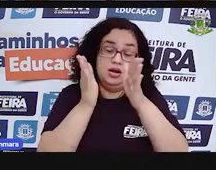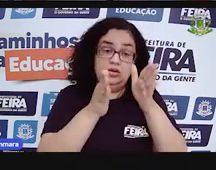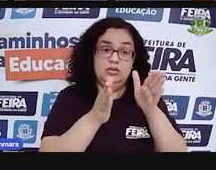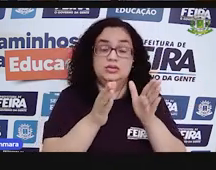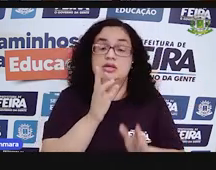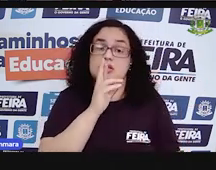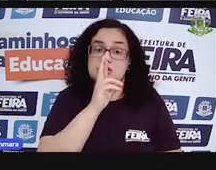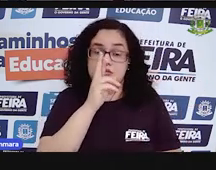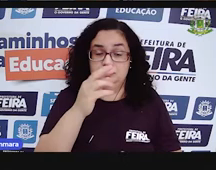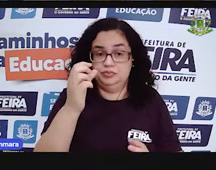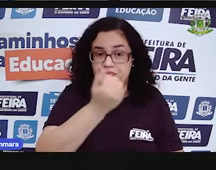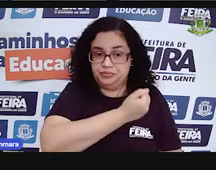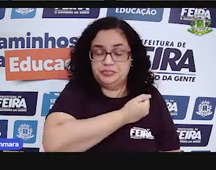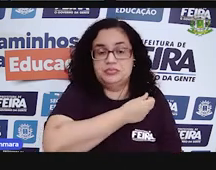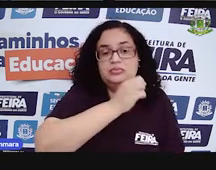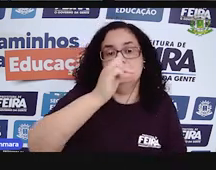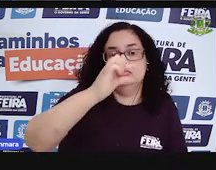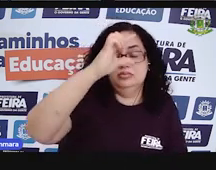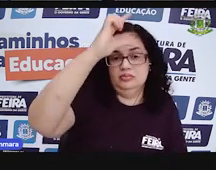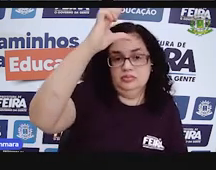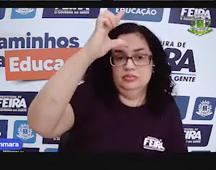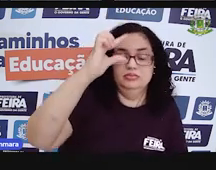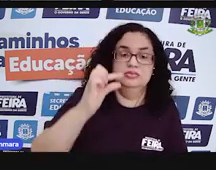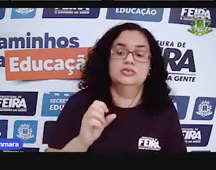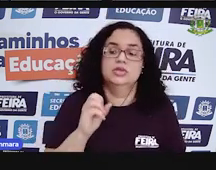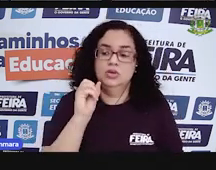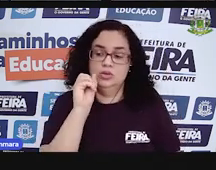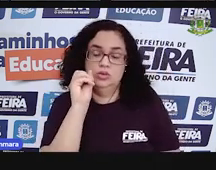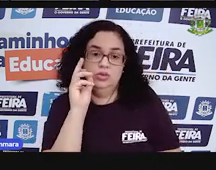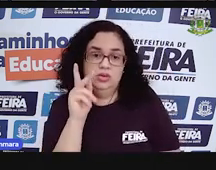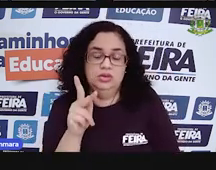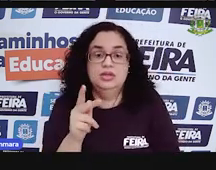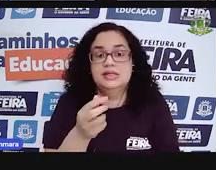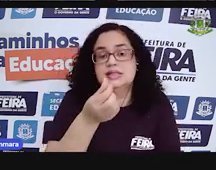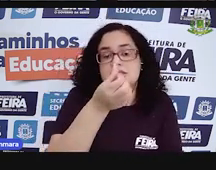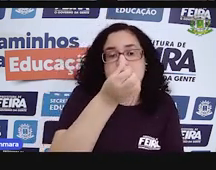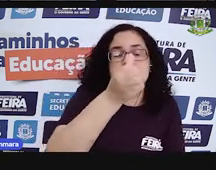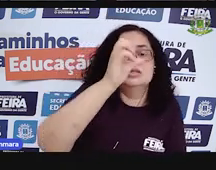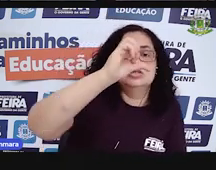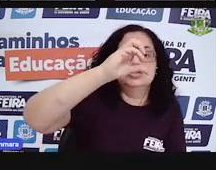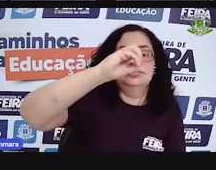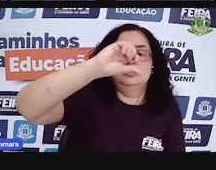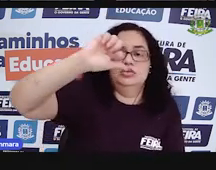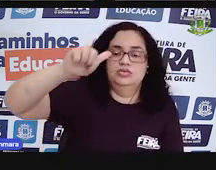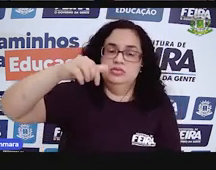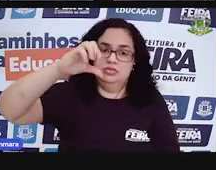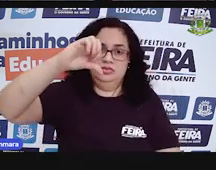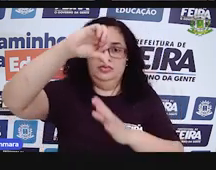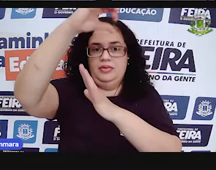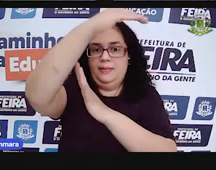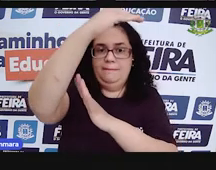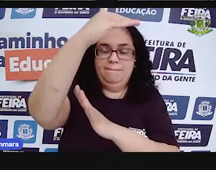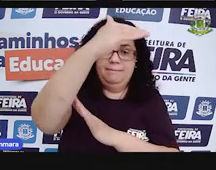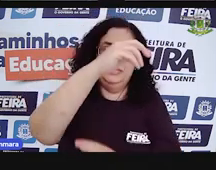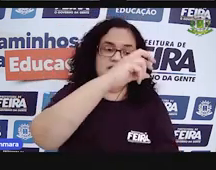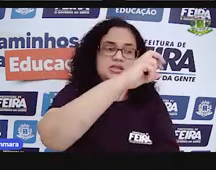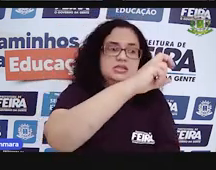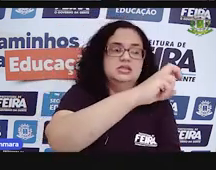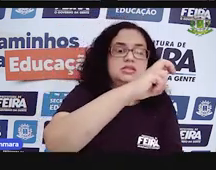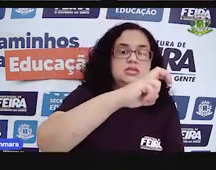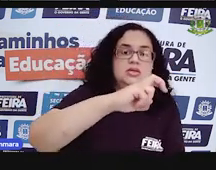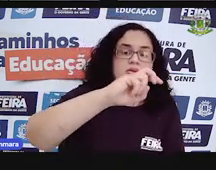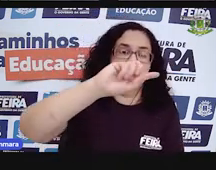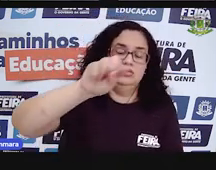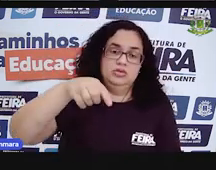bom? Então, número maior em cima, número menor embaixo. Certo? Então, 690,9 é maior, ficou em cima. 155